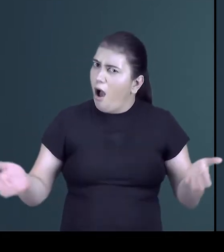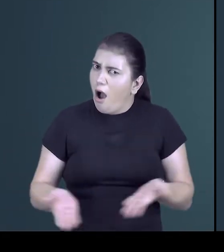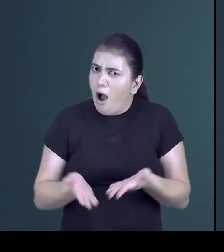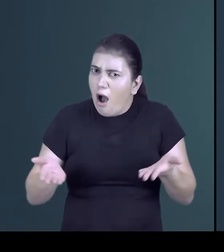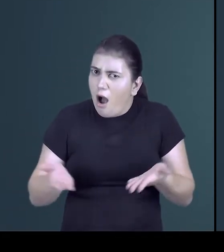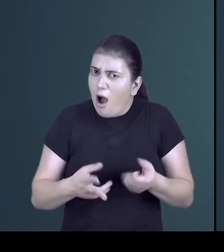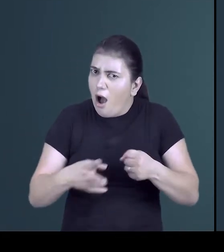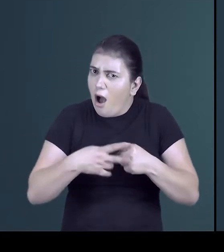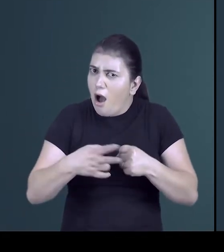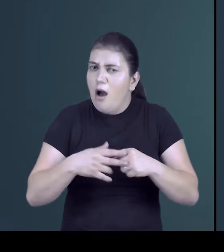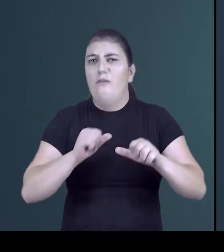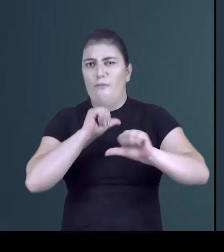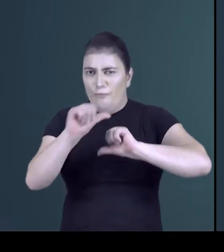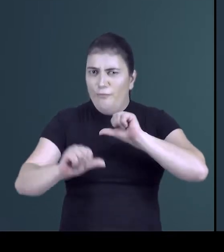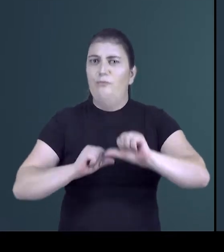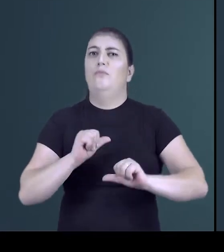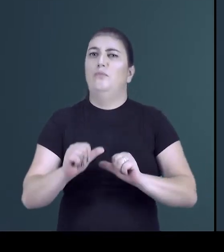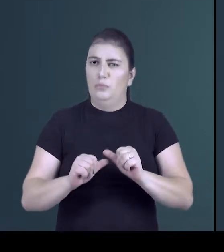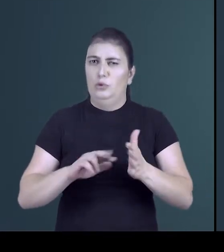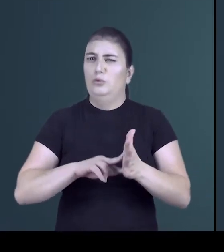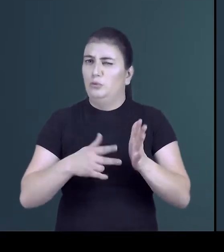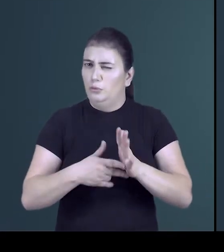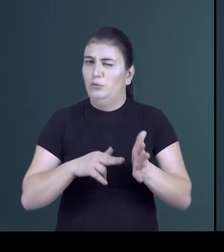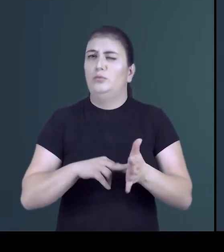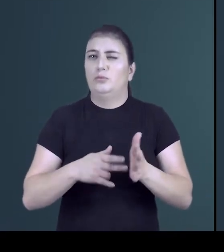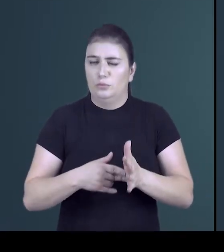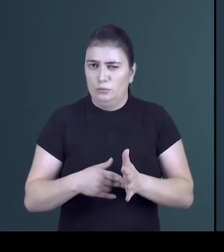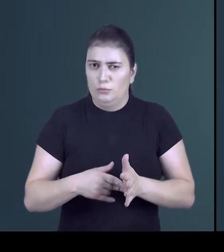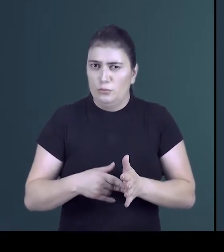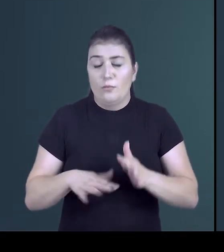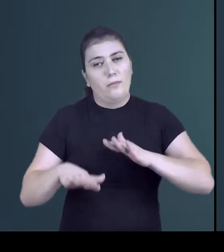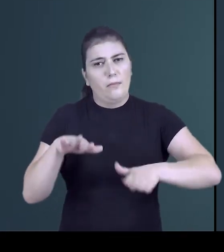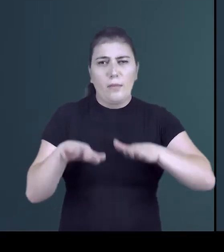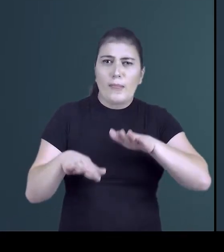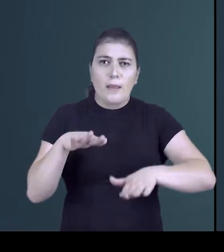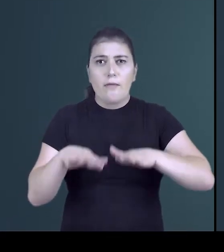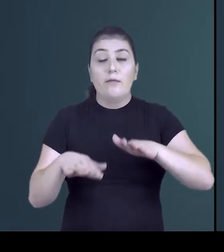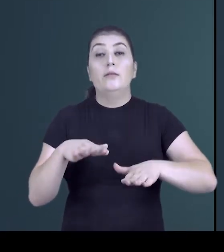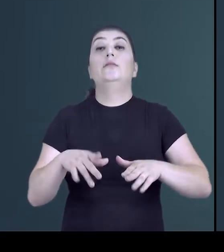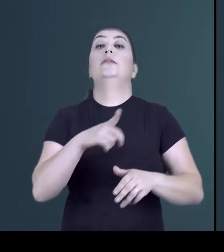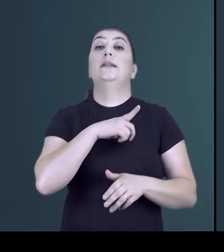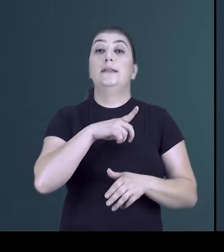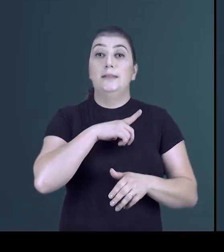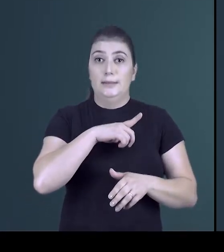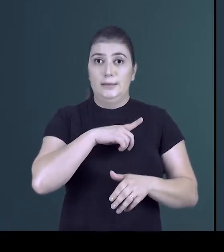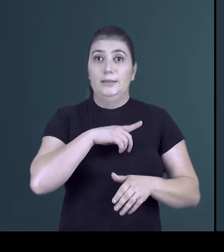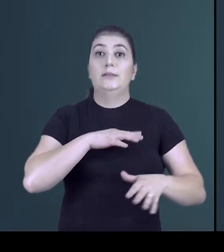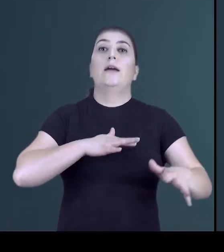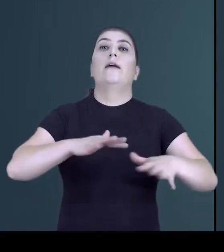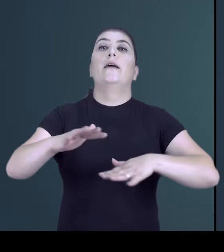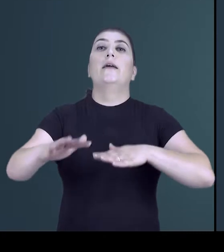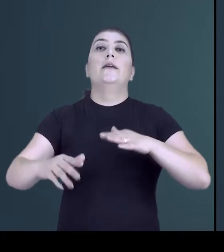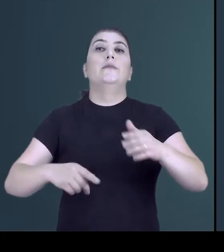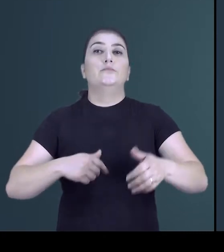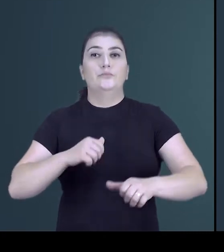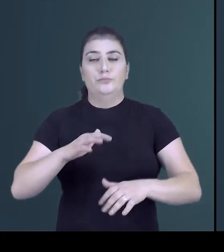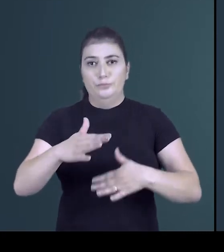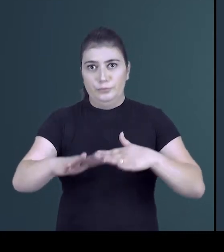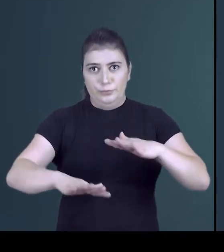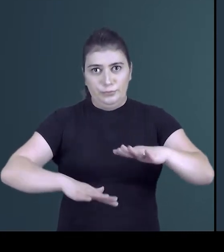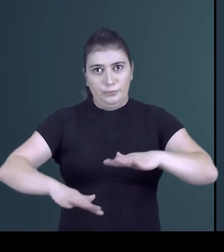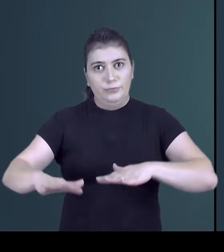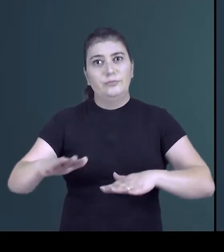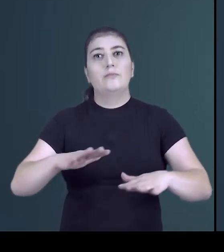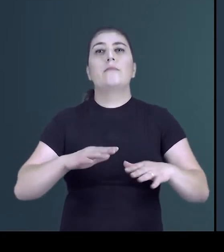que ganham sentido diferentes. Dependendo do sentido dado a esses verbos, temos transitividades diferentes.